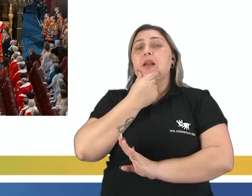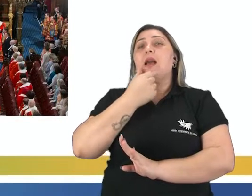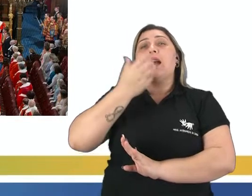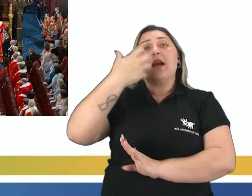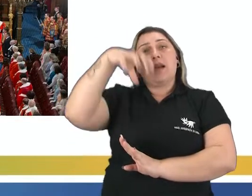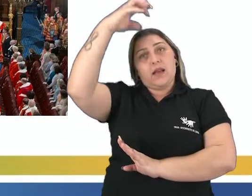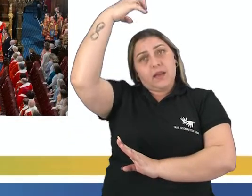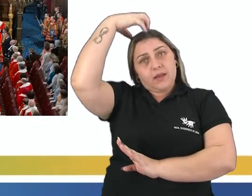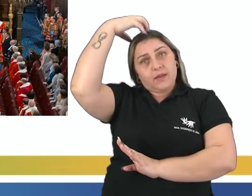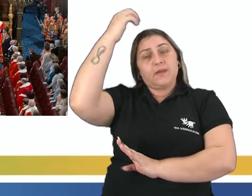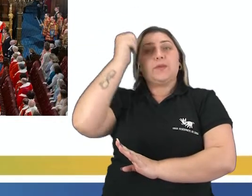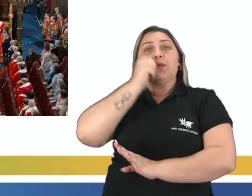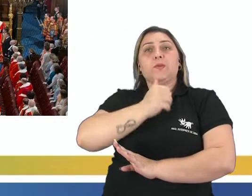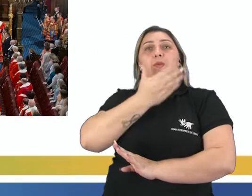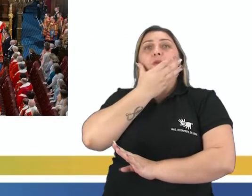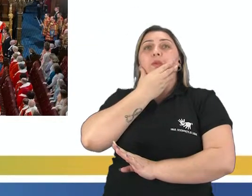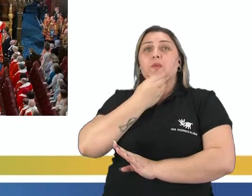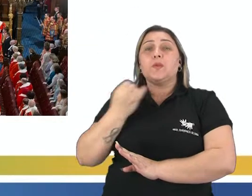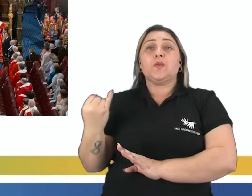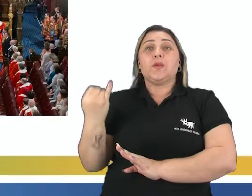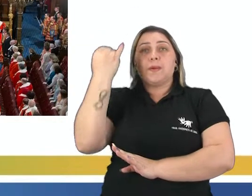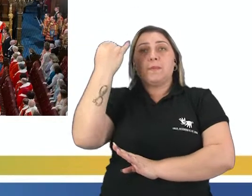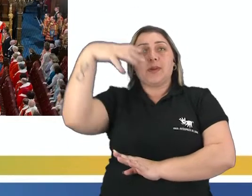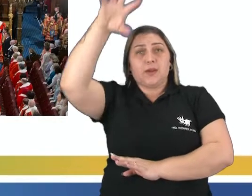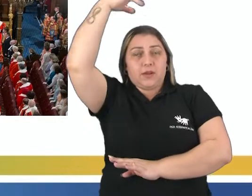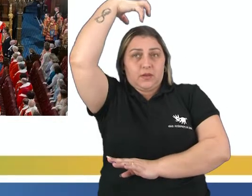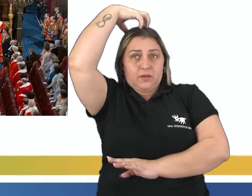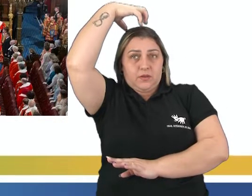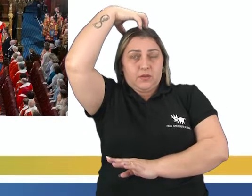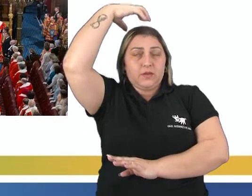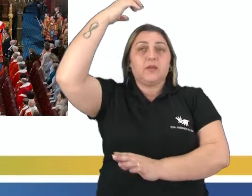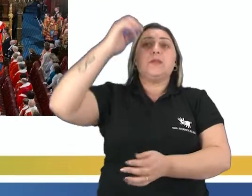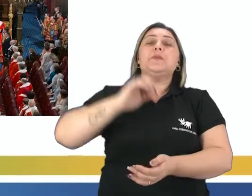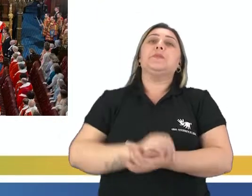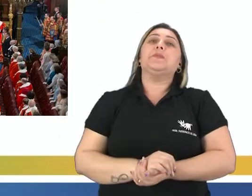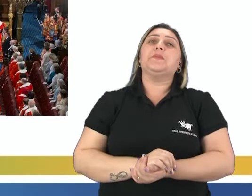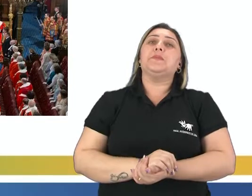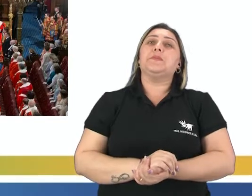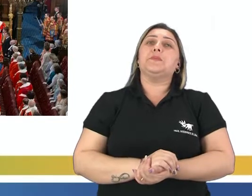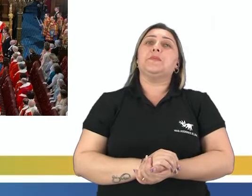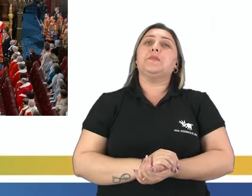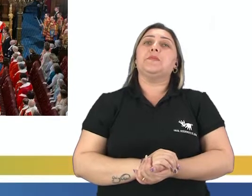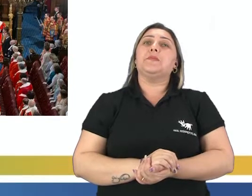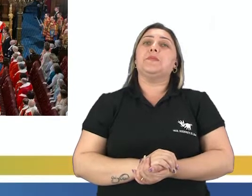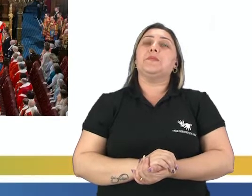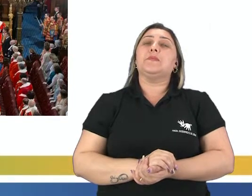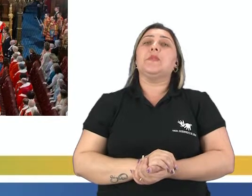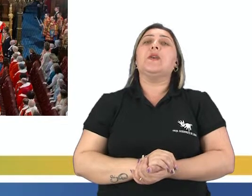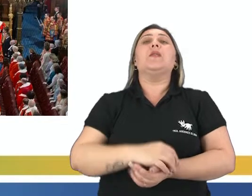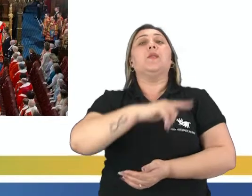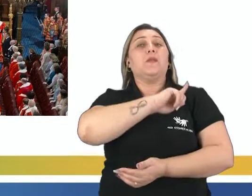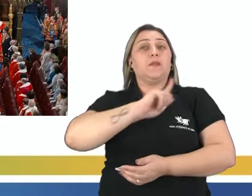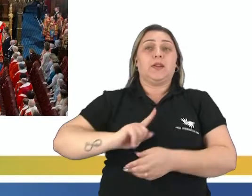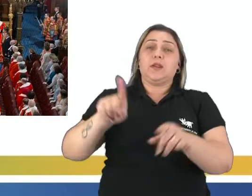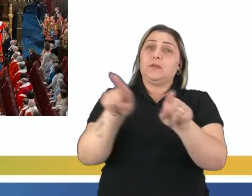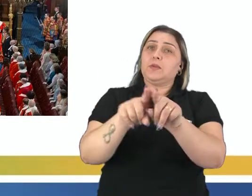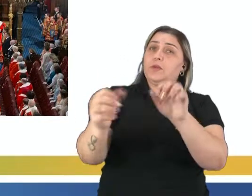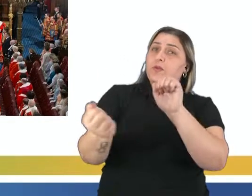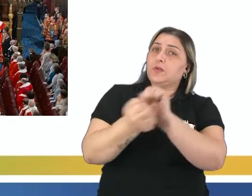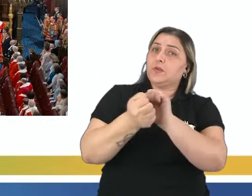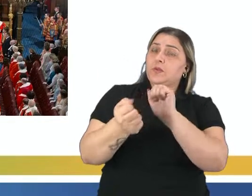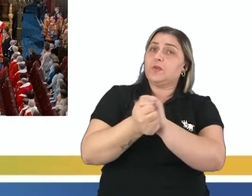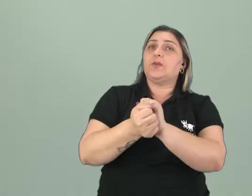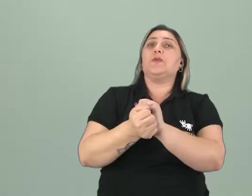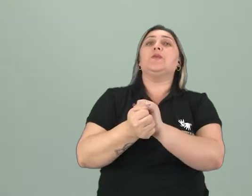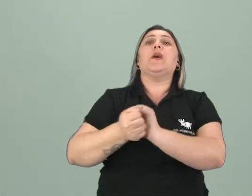reis ou imperadores, enfim. Esses monarcas vão governar também junto a